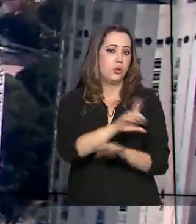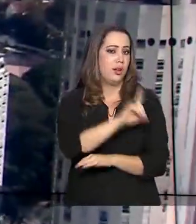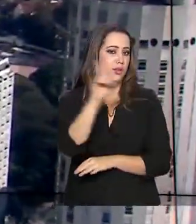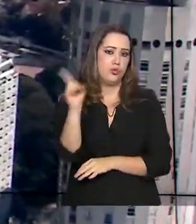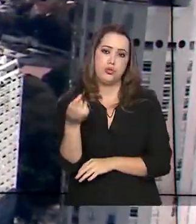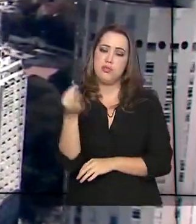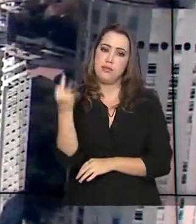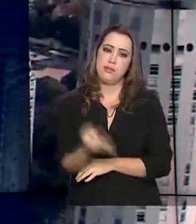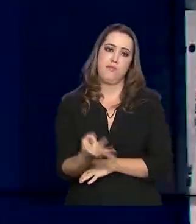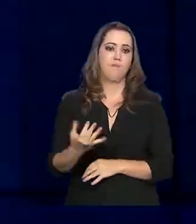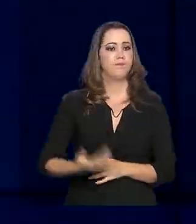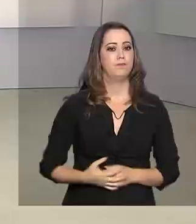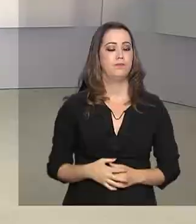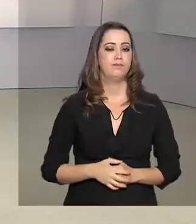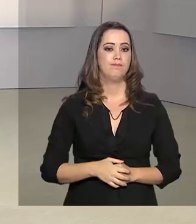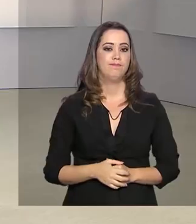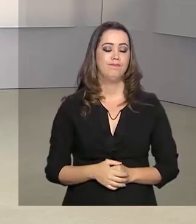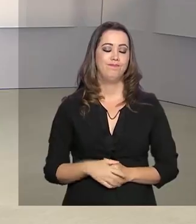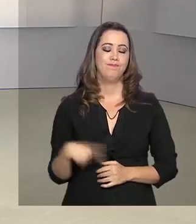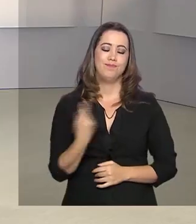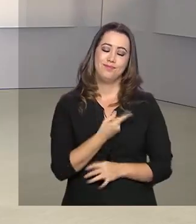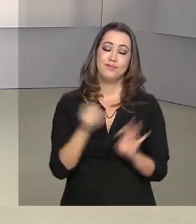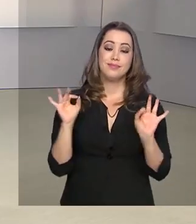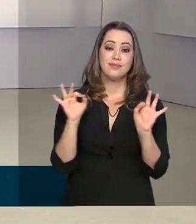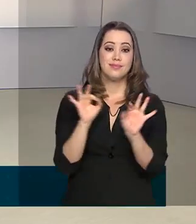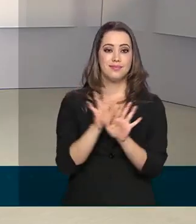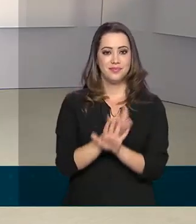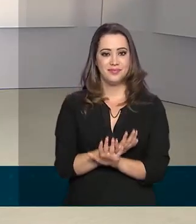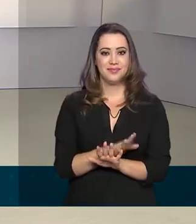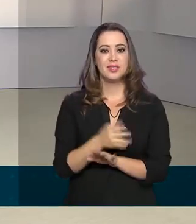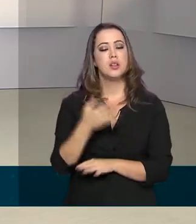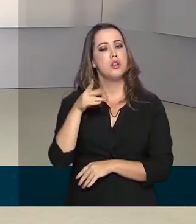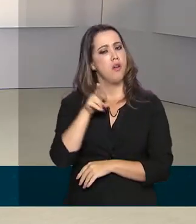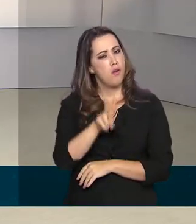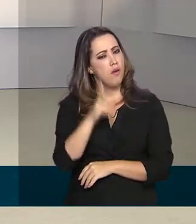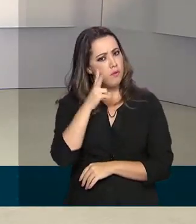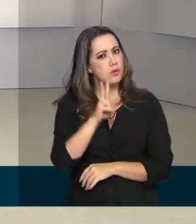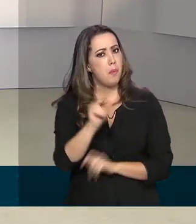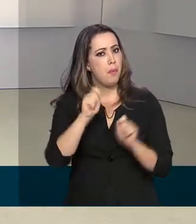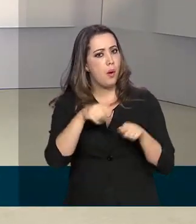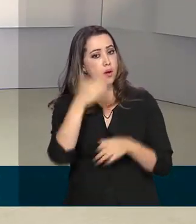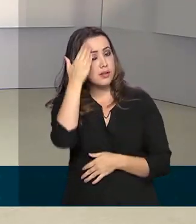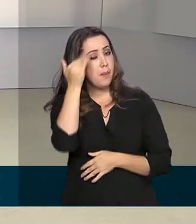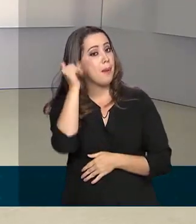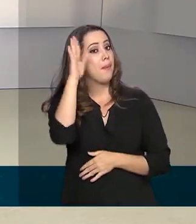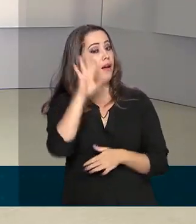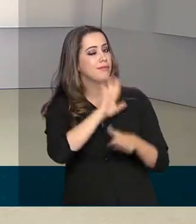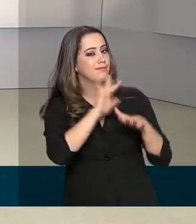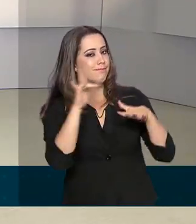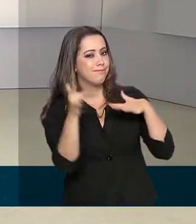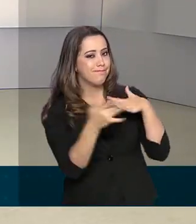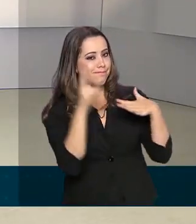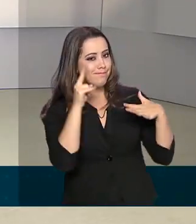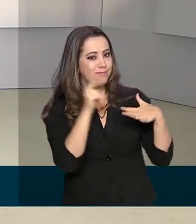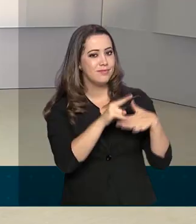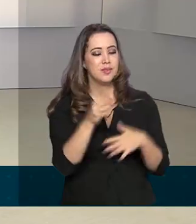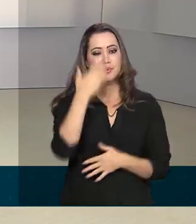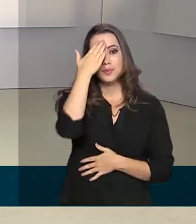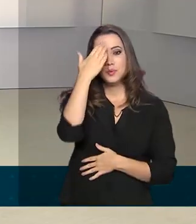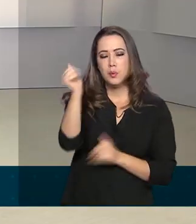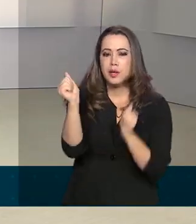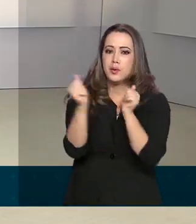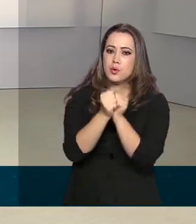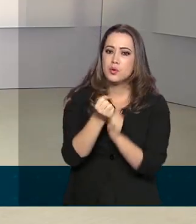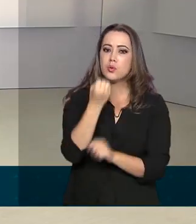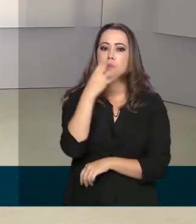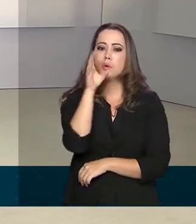novas datas definidas. O governo agora termina aqui, mas você continua bem informado também pelas nossas redes sociais. Obrigado pela